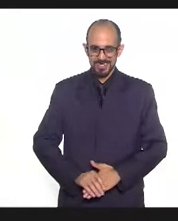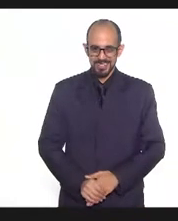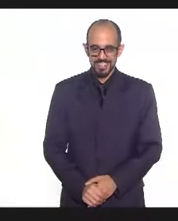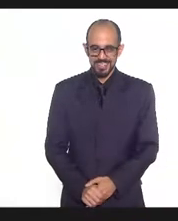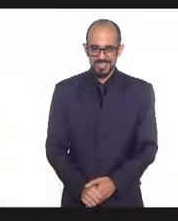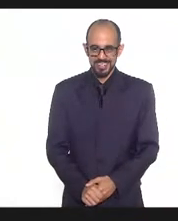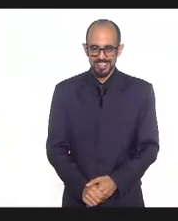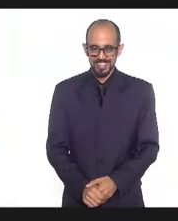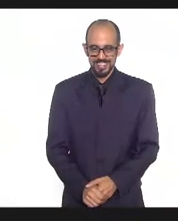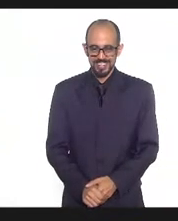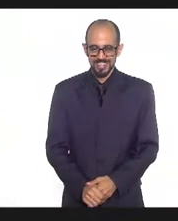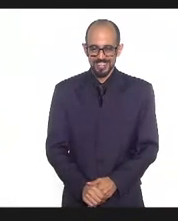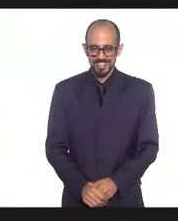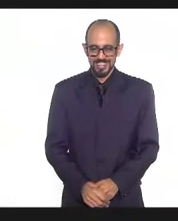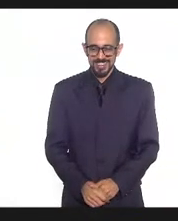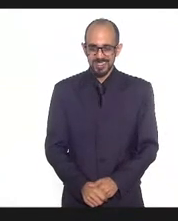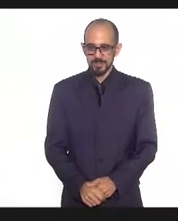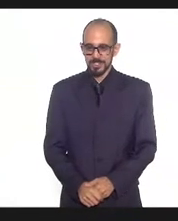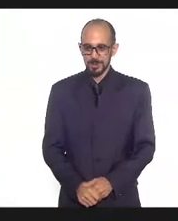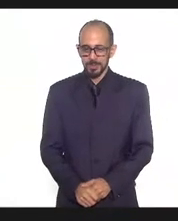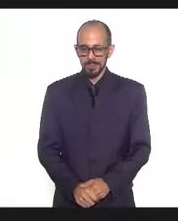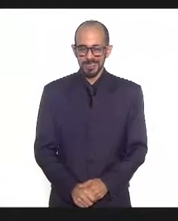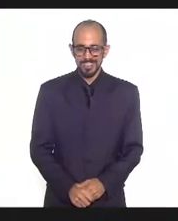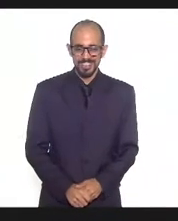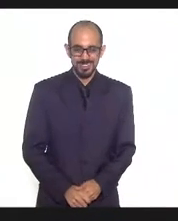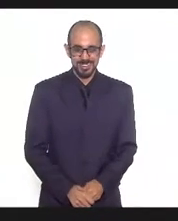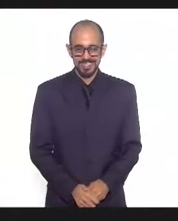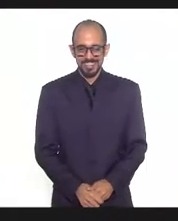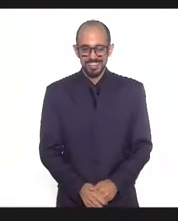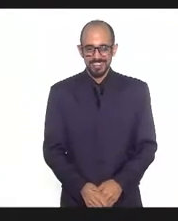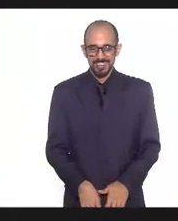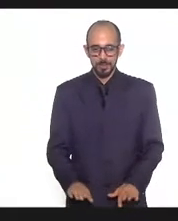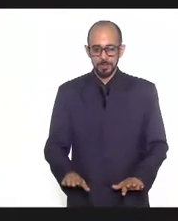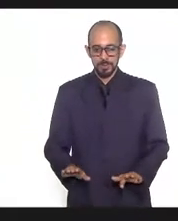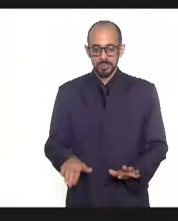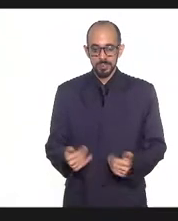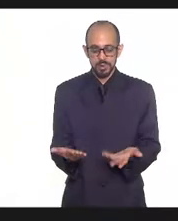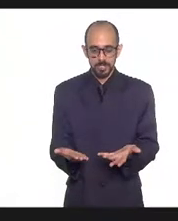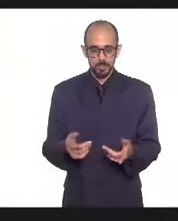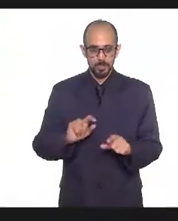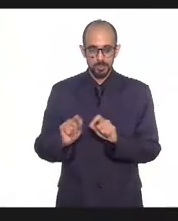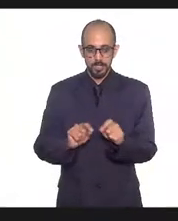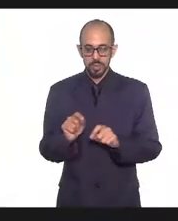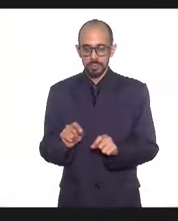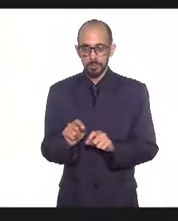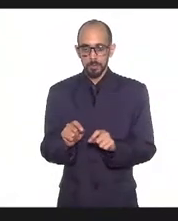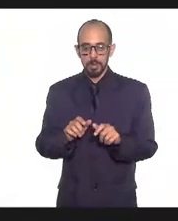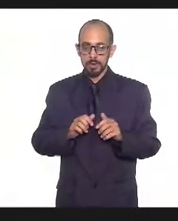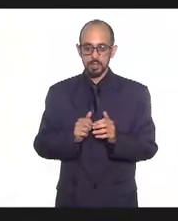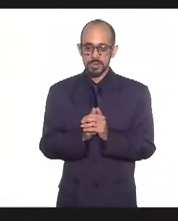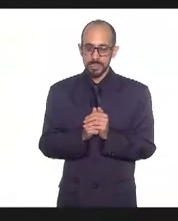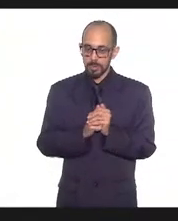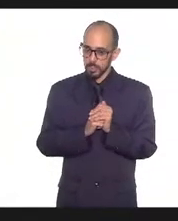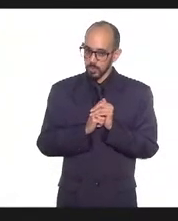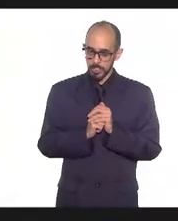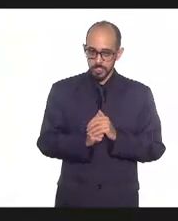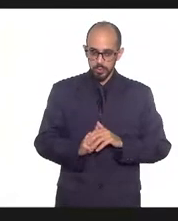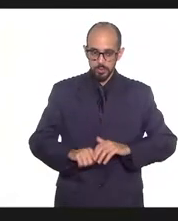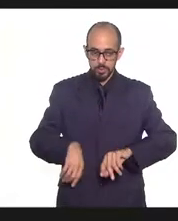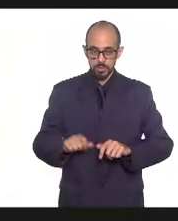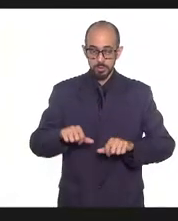Estou passando aqui para a questão dos medicamentos. Então, e agora para piorar, quer dizer, a gente tem